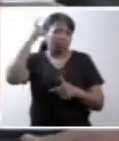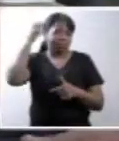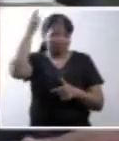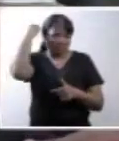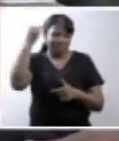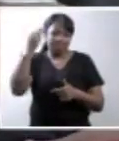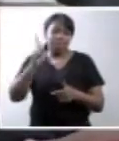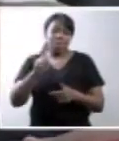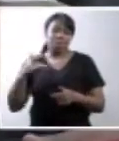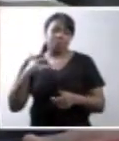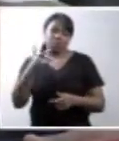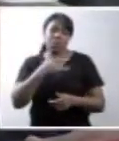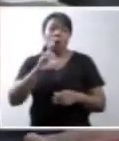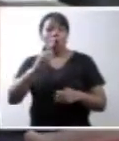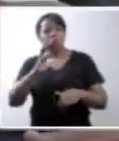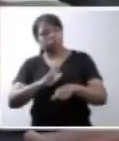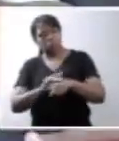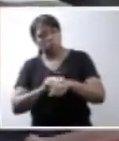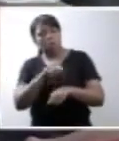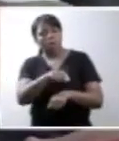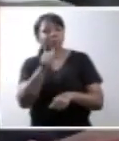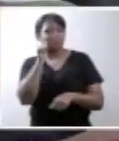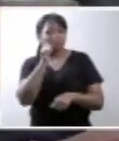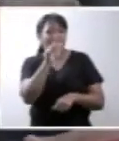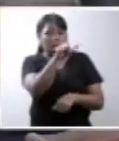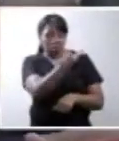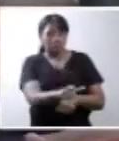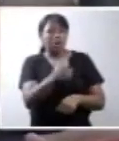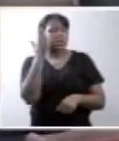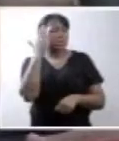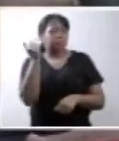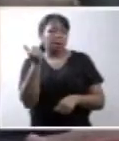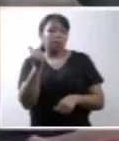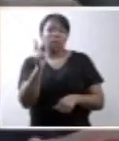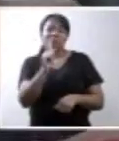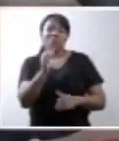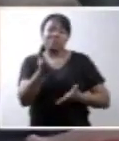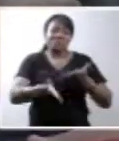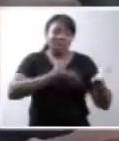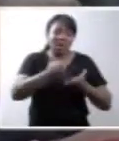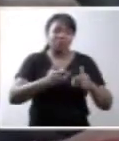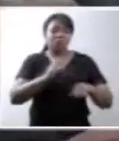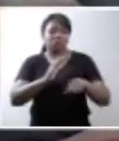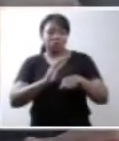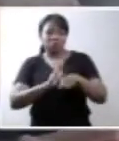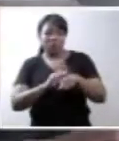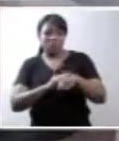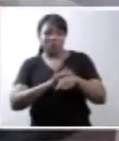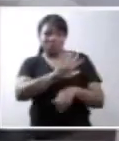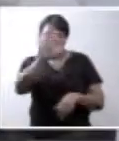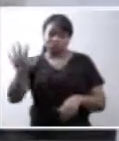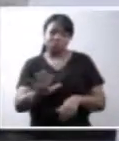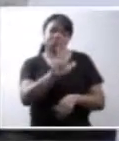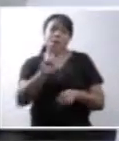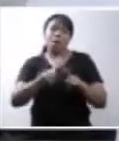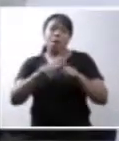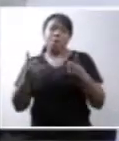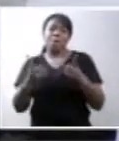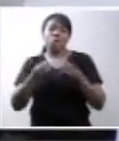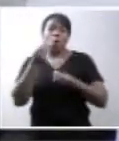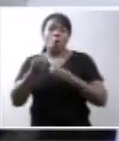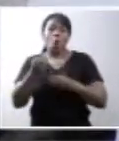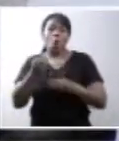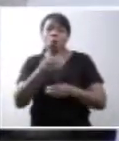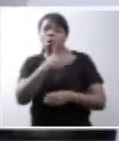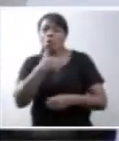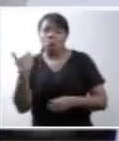não saudáveis ou doentes, elas sabem que não se trata de doença no sentido geral, mas sim de morte